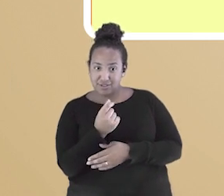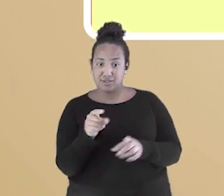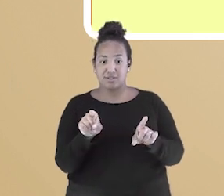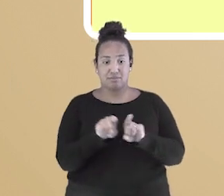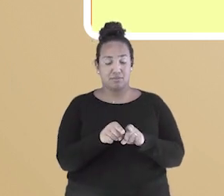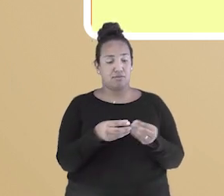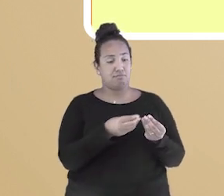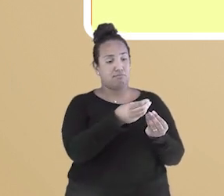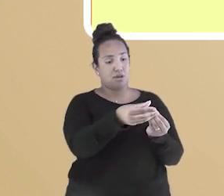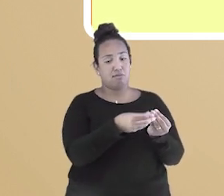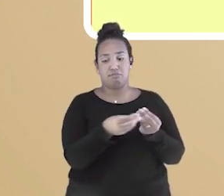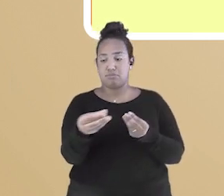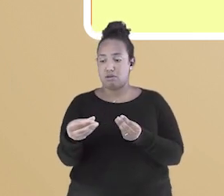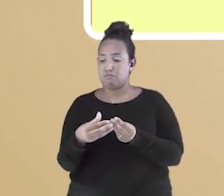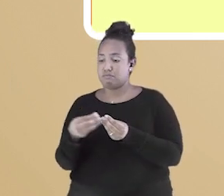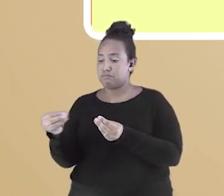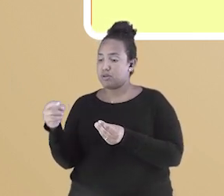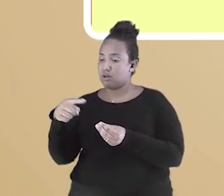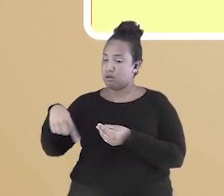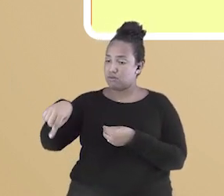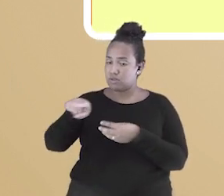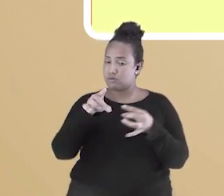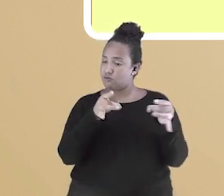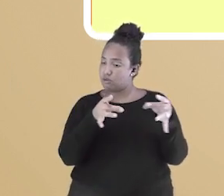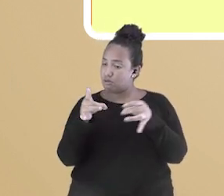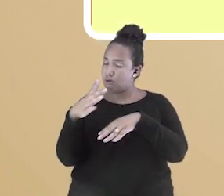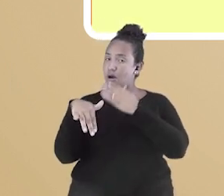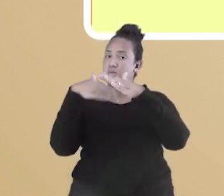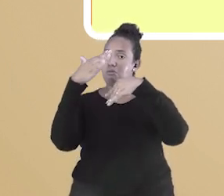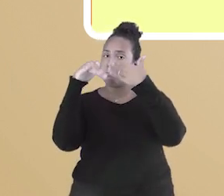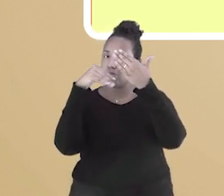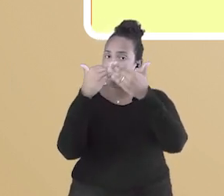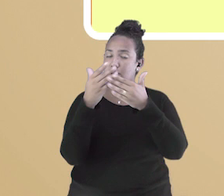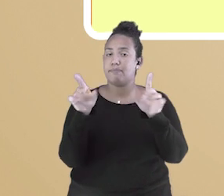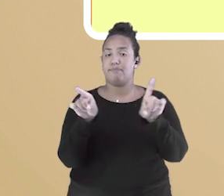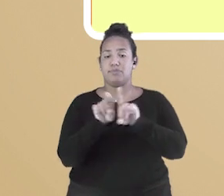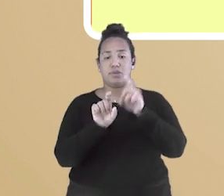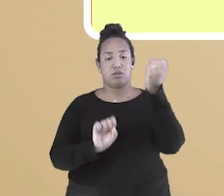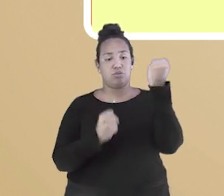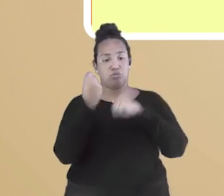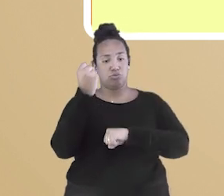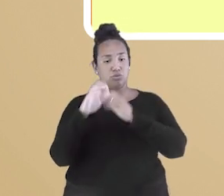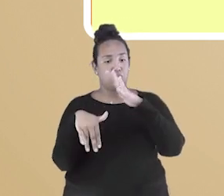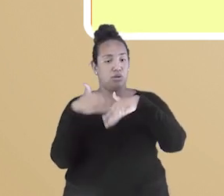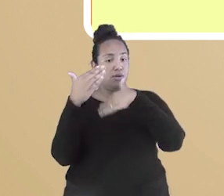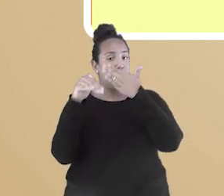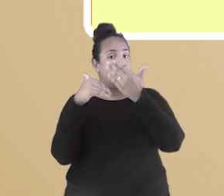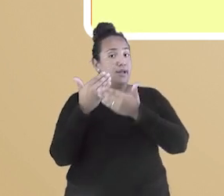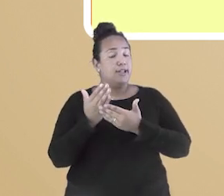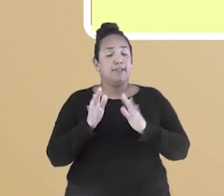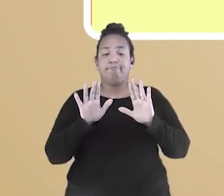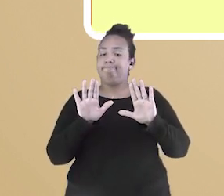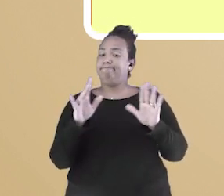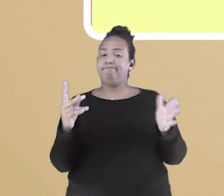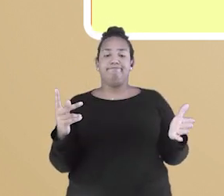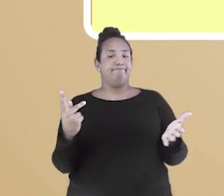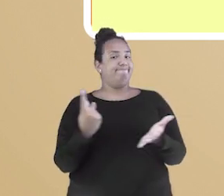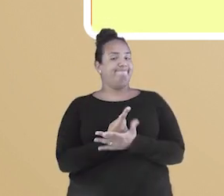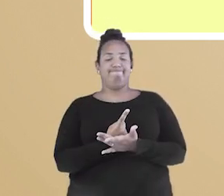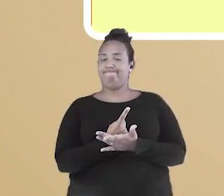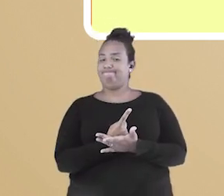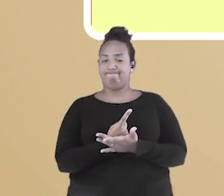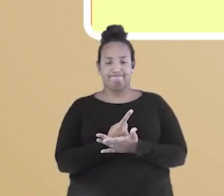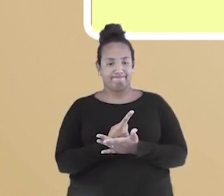que eles pudessem crescer e assim desenvolver a industrialização no Brasil. Mas nada disso aconteceu na prática. Os grandes